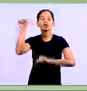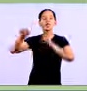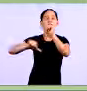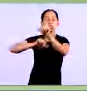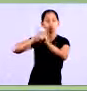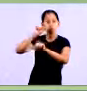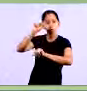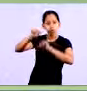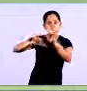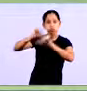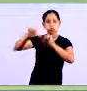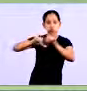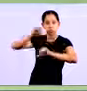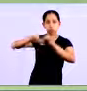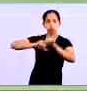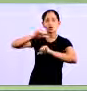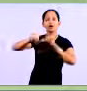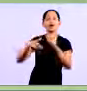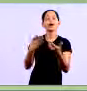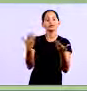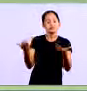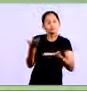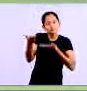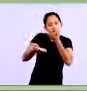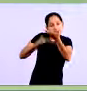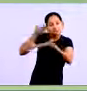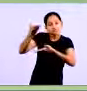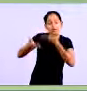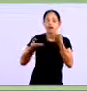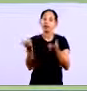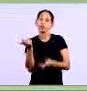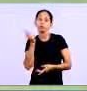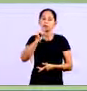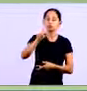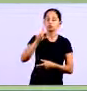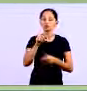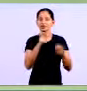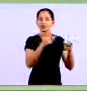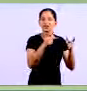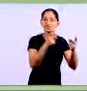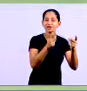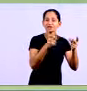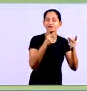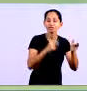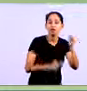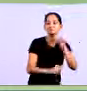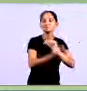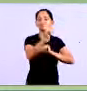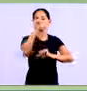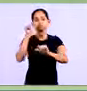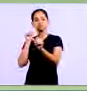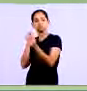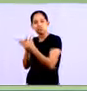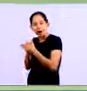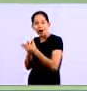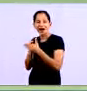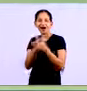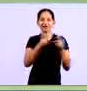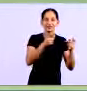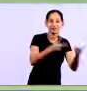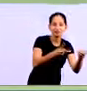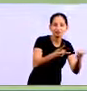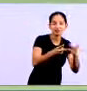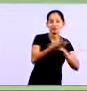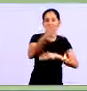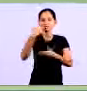Quando eu compro uma mercadoria a prazo, eu tenho a possibilidade de vender aquela mercadoria, e com aquele dinheiro, fazer frente aos pagamentos que eu tenho que fazer. Então,